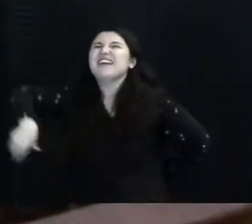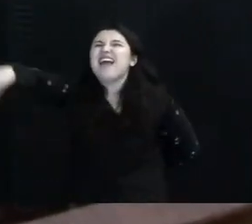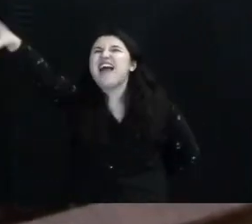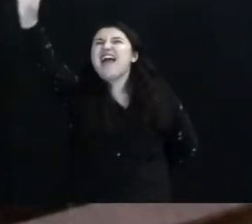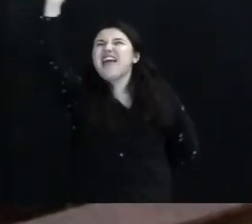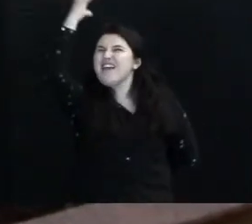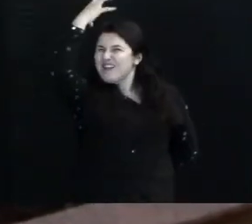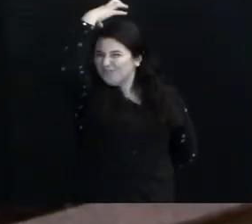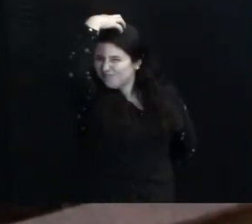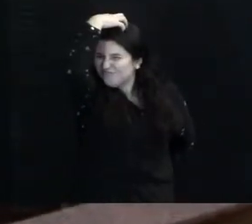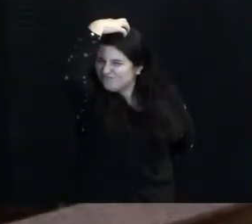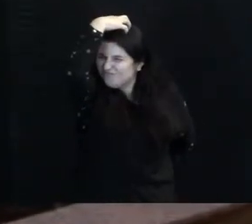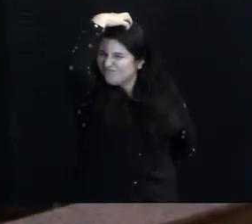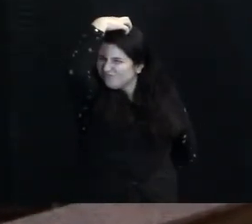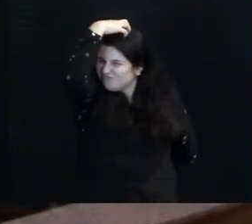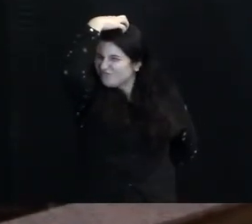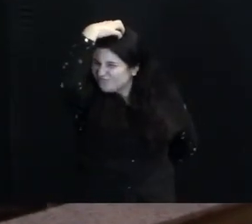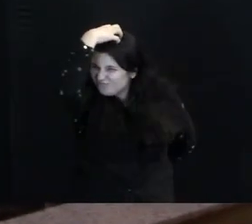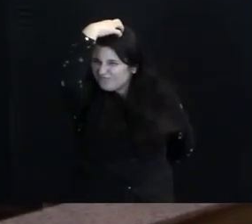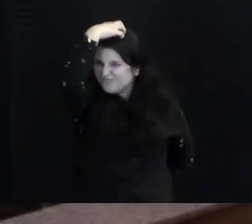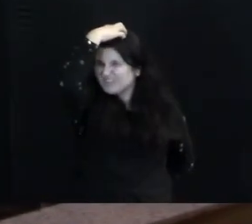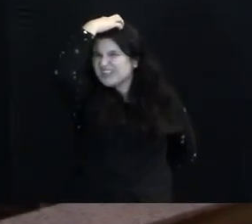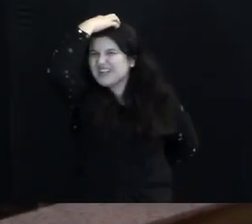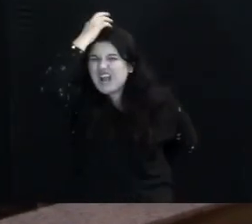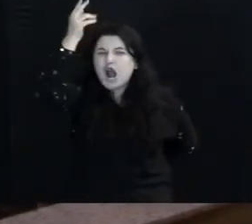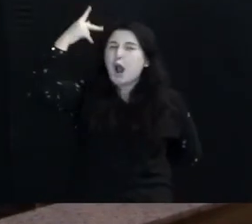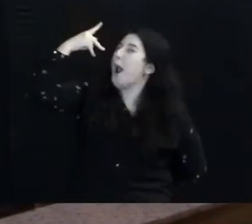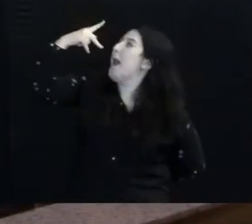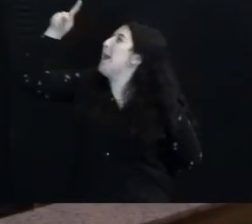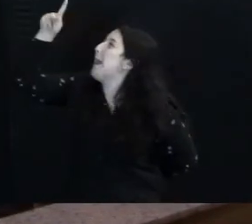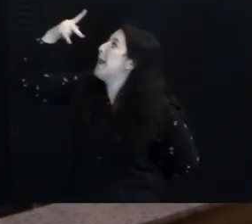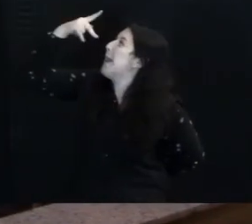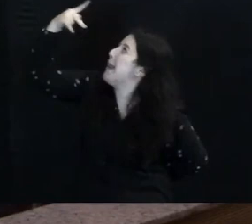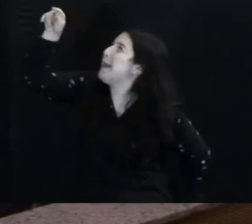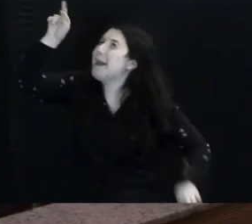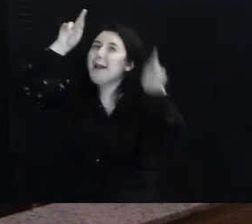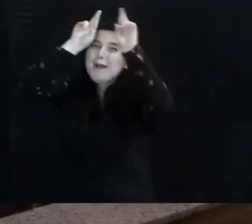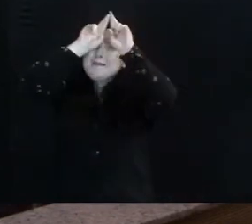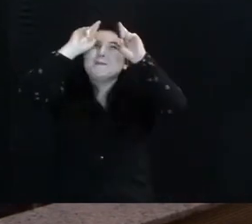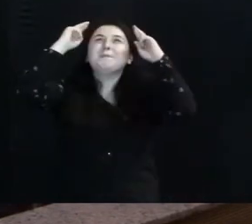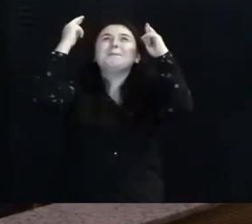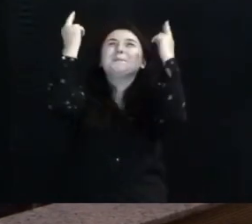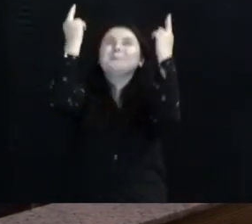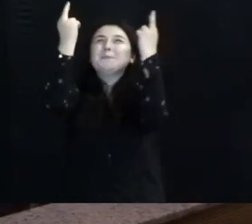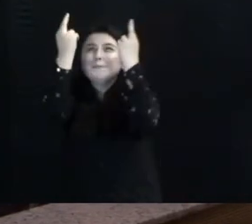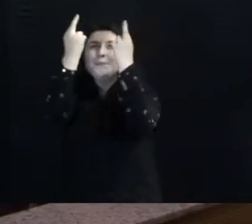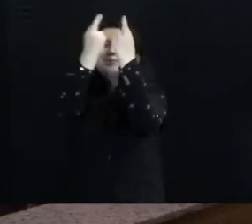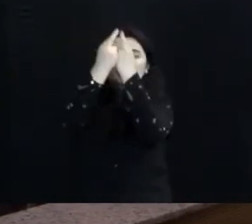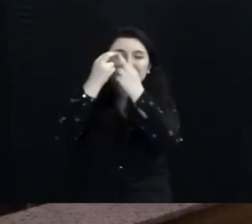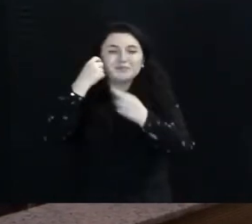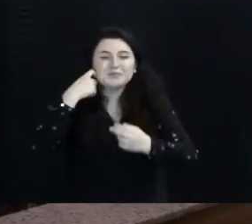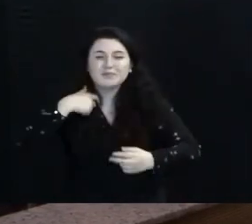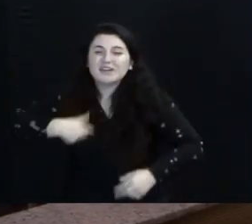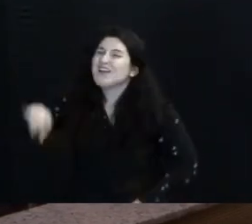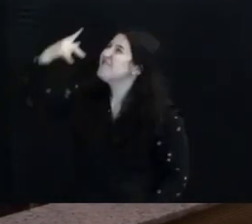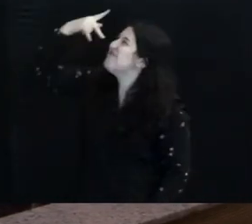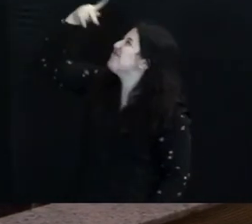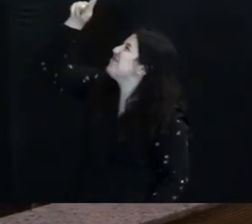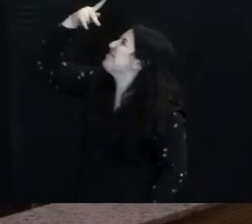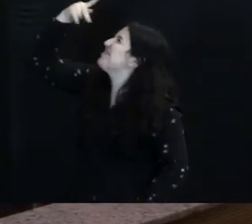reinarás Eu é o reino,